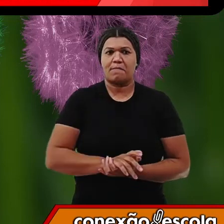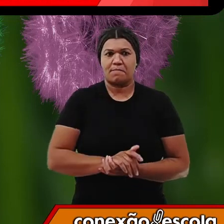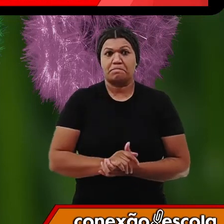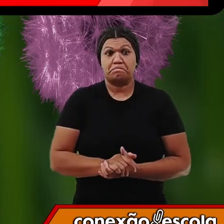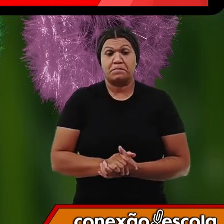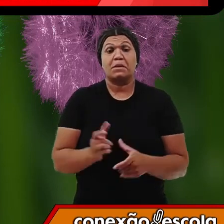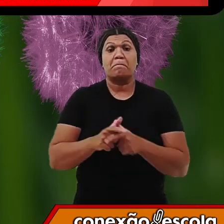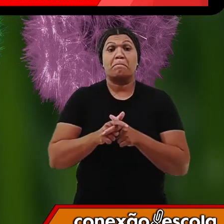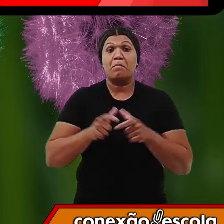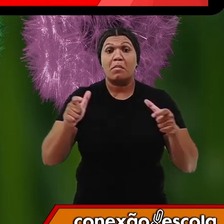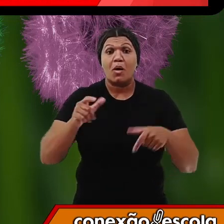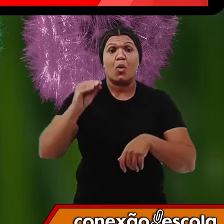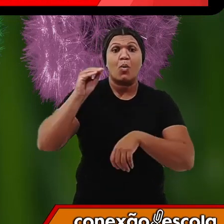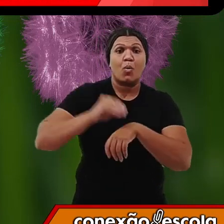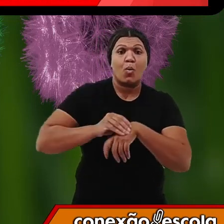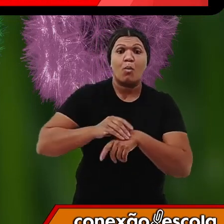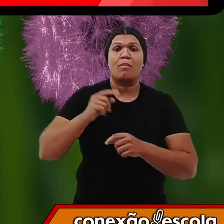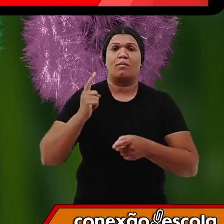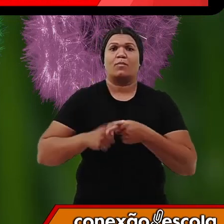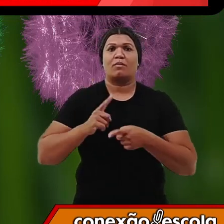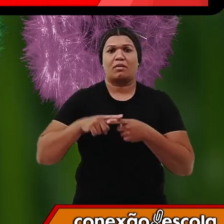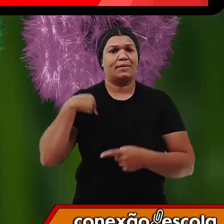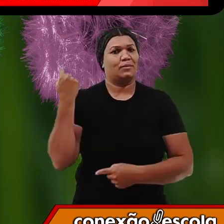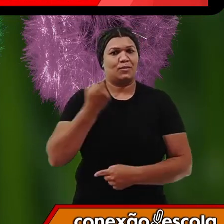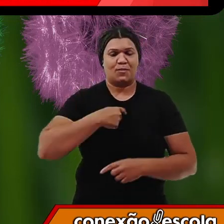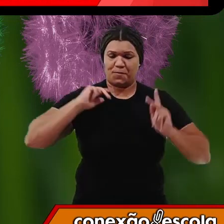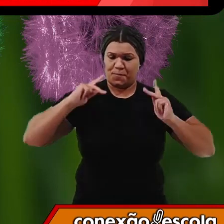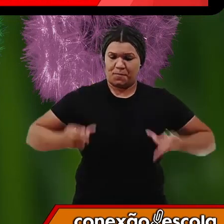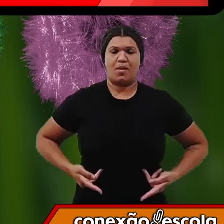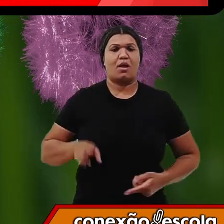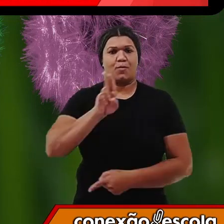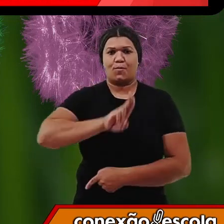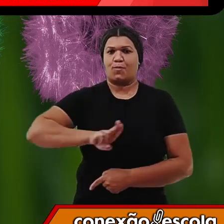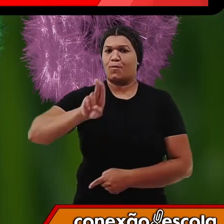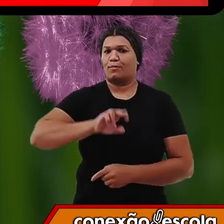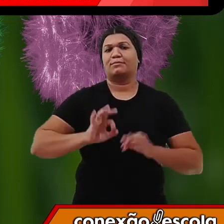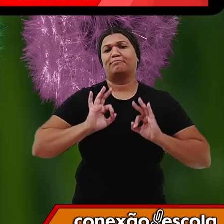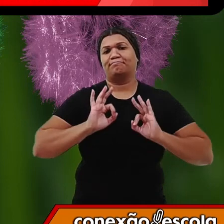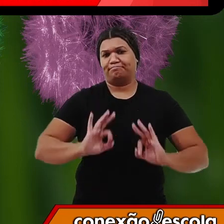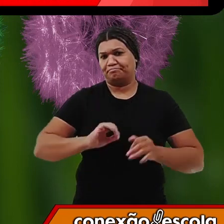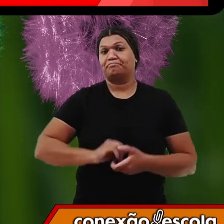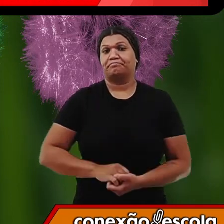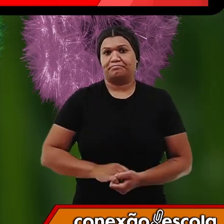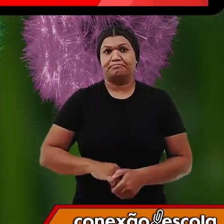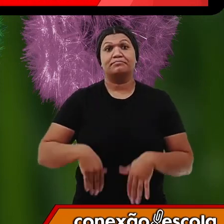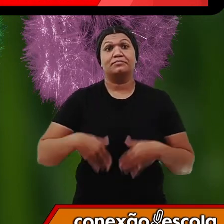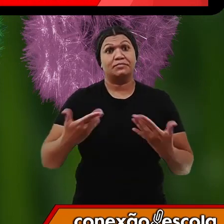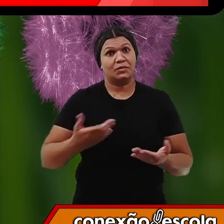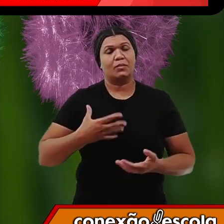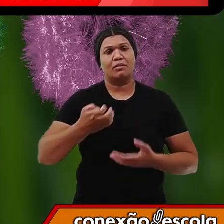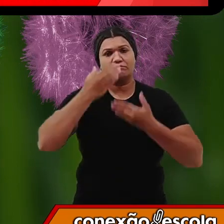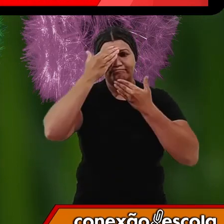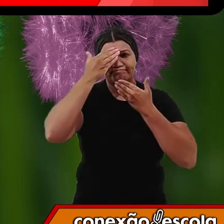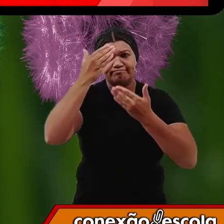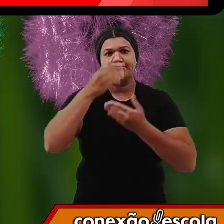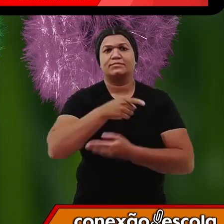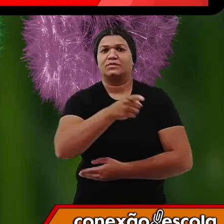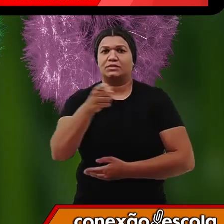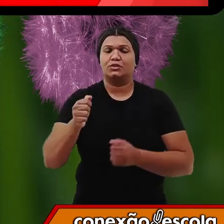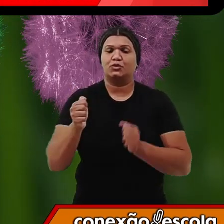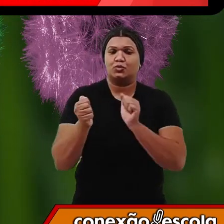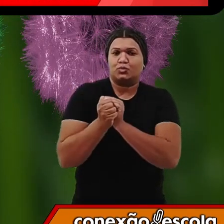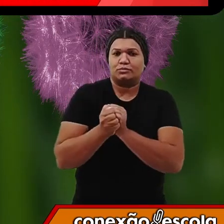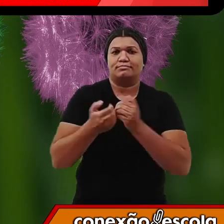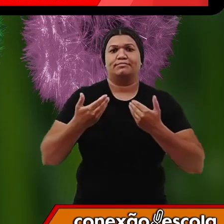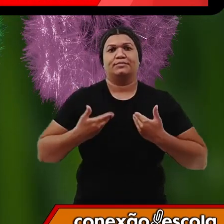parte disso é porque nós não sabemos fazer um bom uso dela. Então, eu quero agradecer a sua presença aqui comigo no